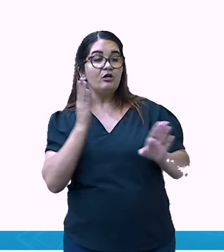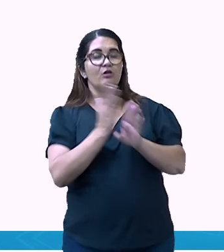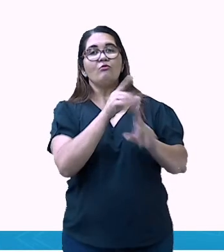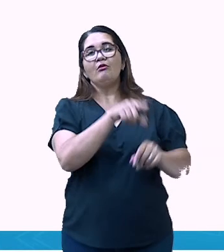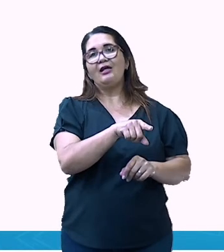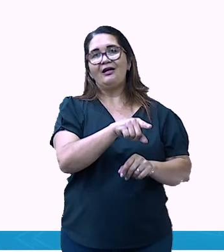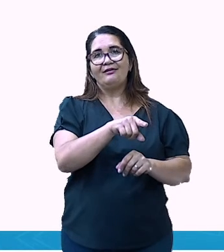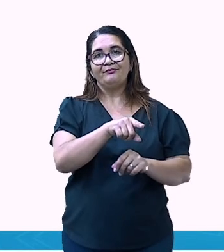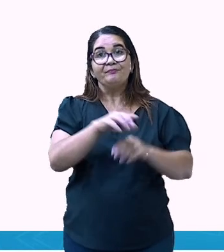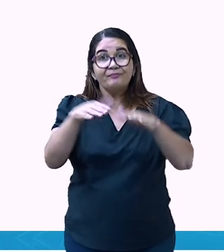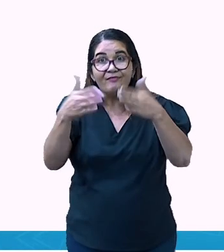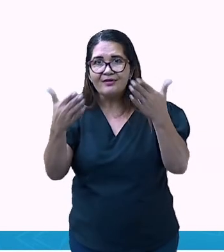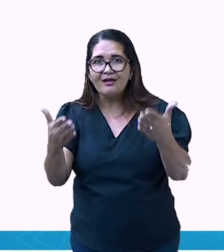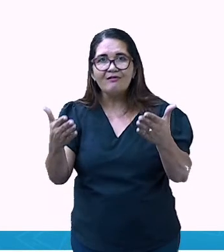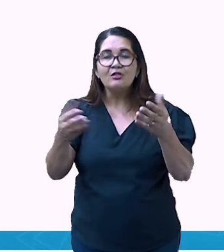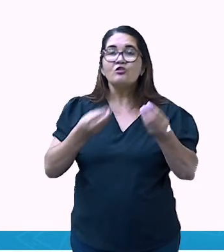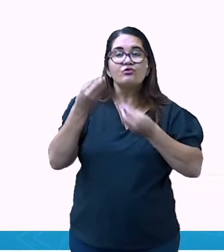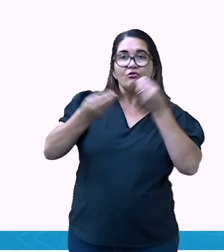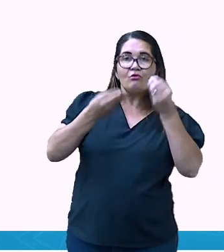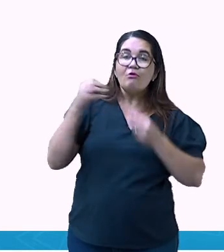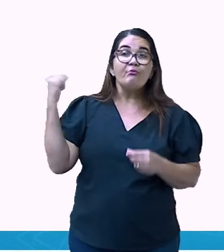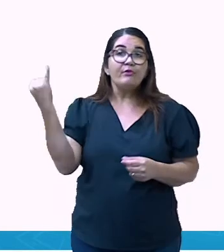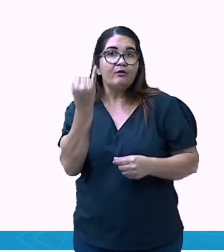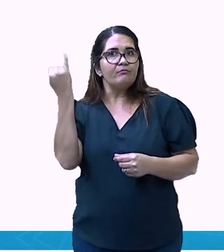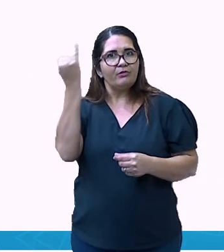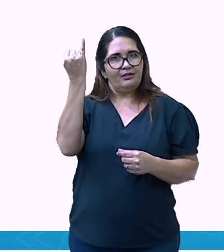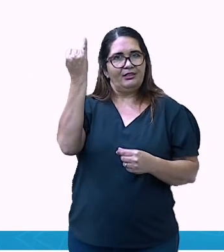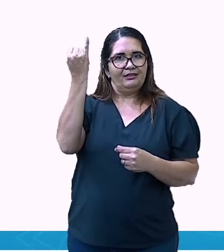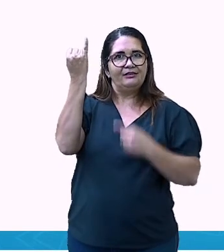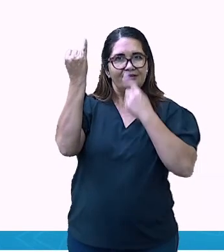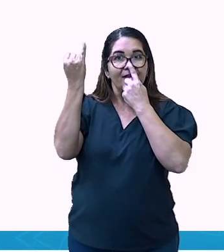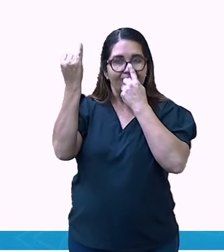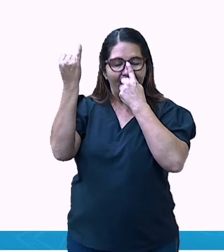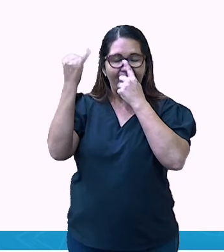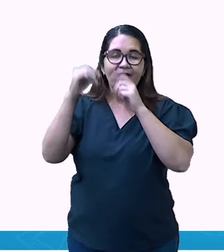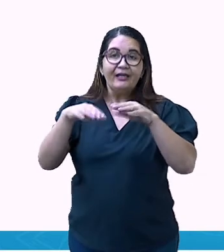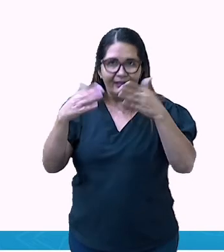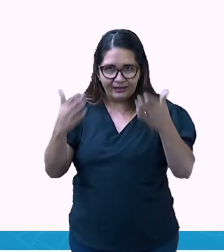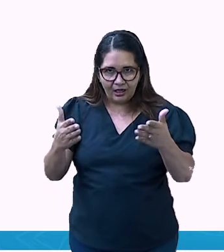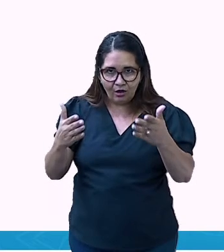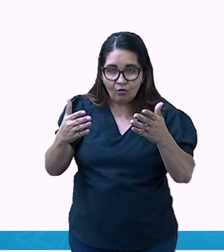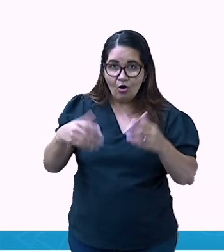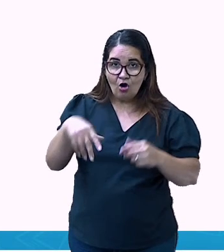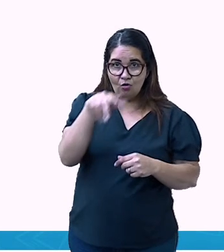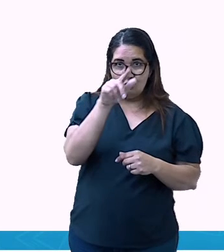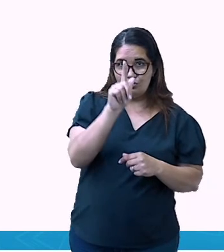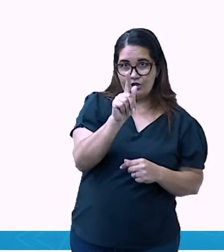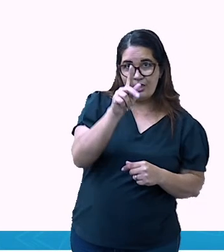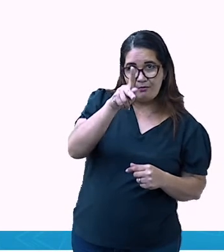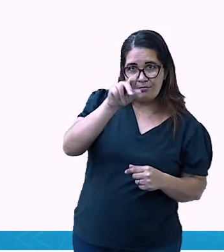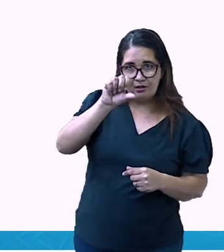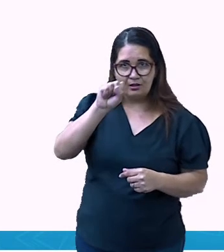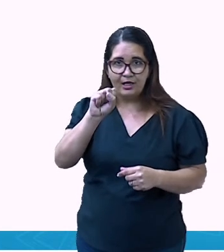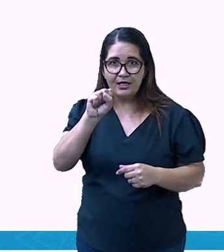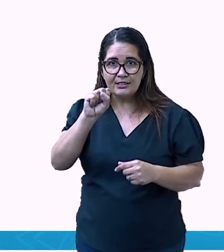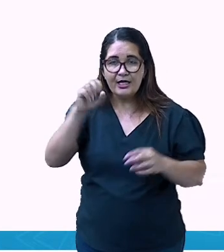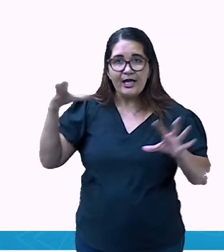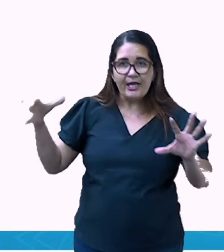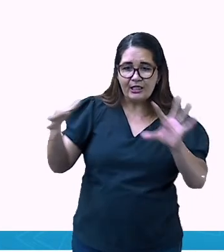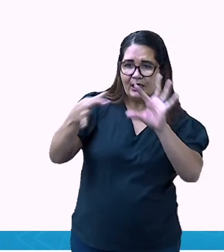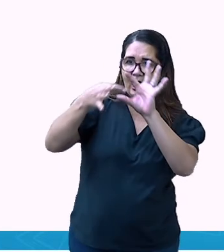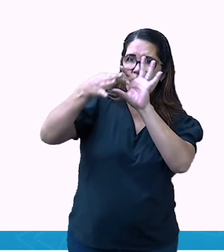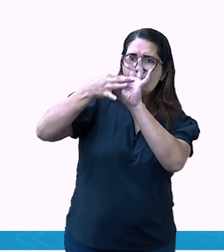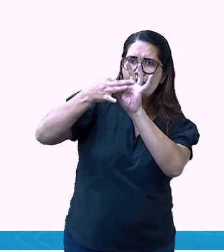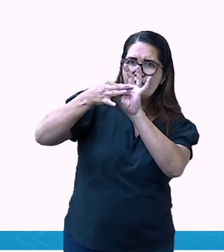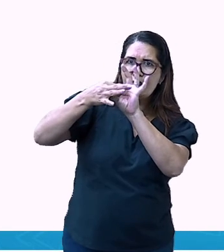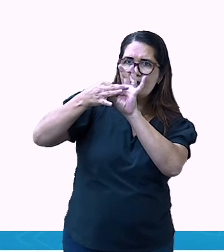gravar. Ele memoriza aquela rota. Rota quer dizer o caminho que você percorreu ou irá percorrer. E ele é